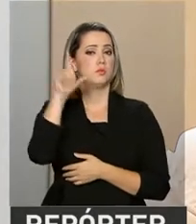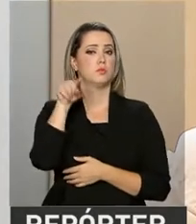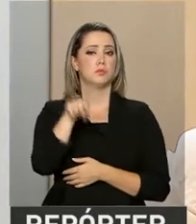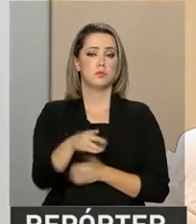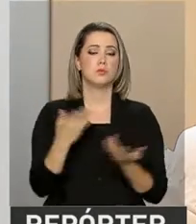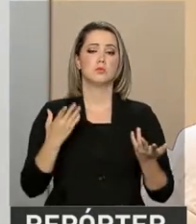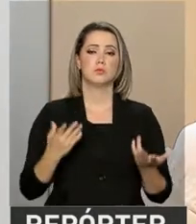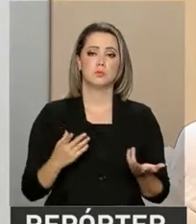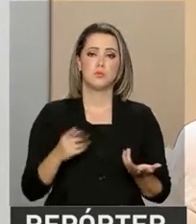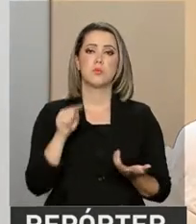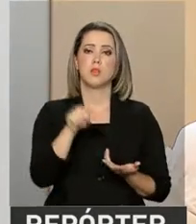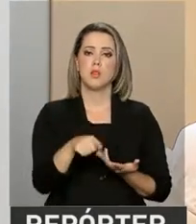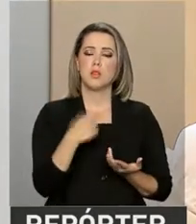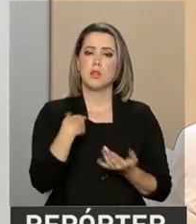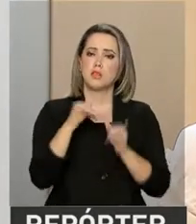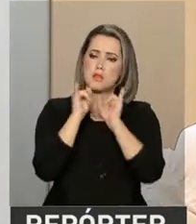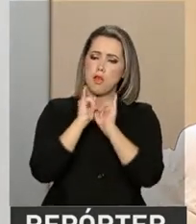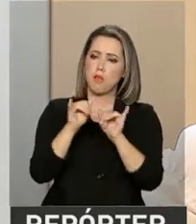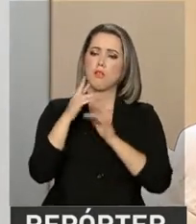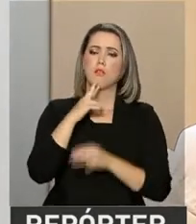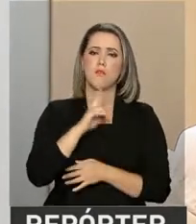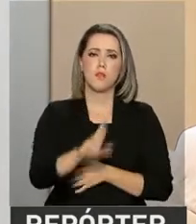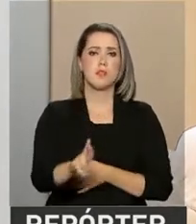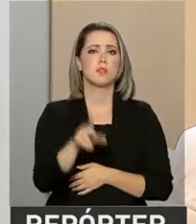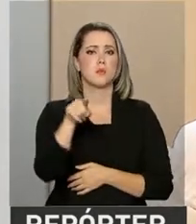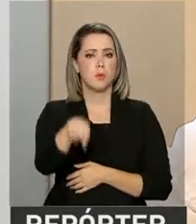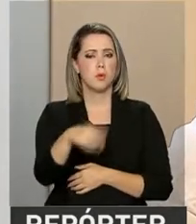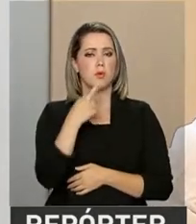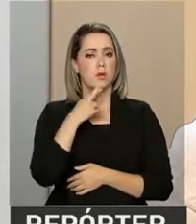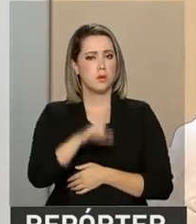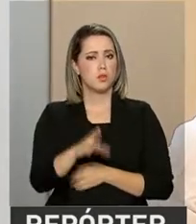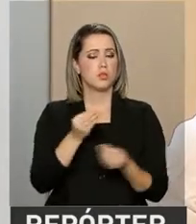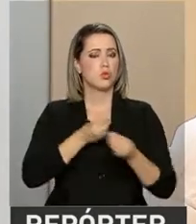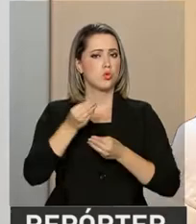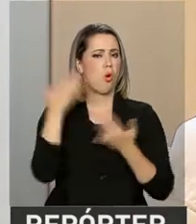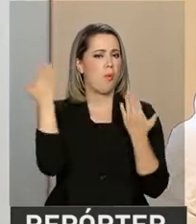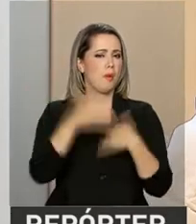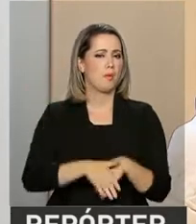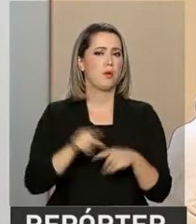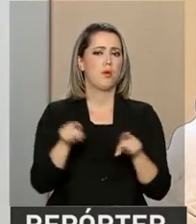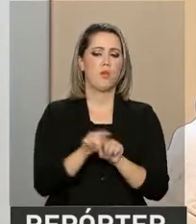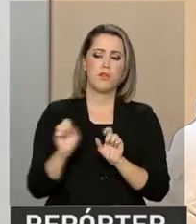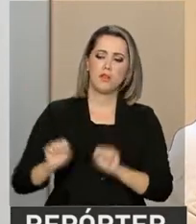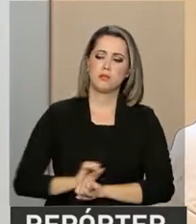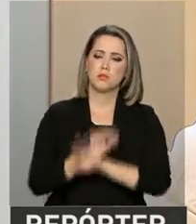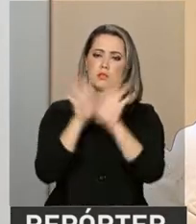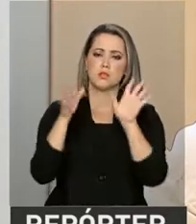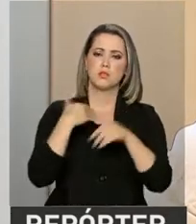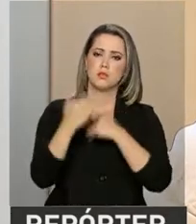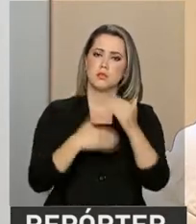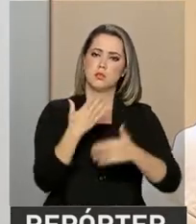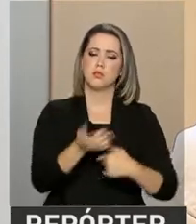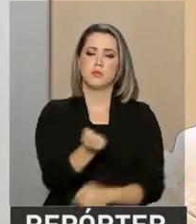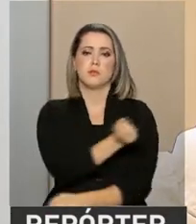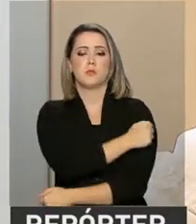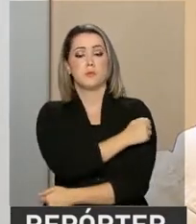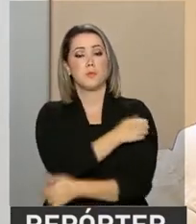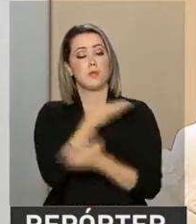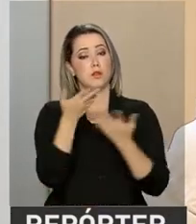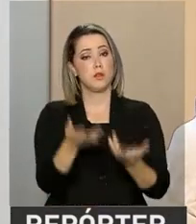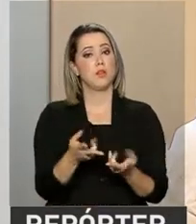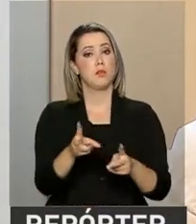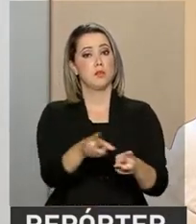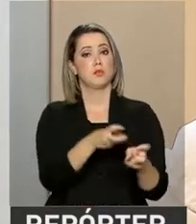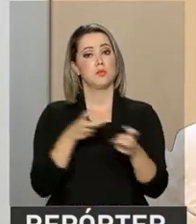este boletim de resultados para elas, como é importante dar transparência ao desempenho dos seus alunos, as